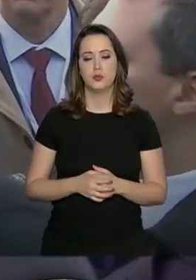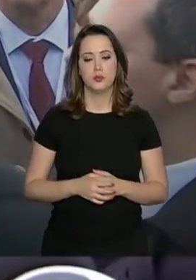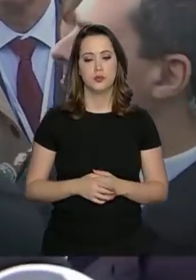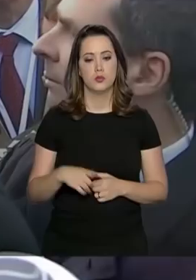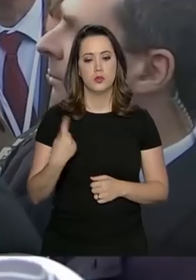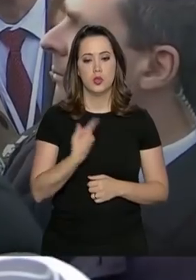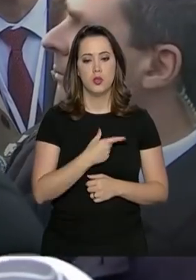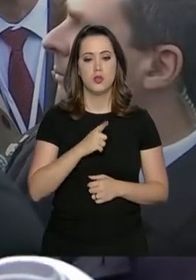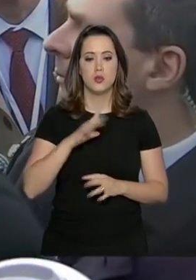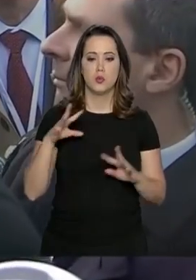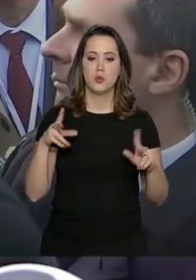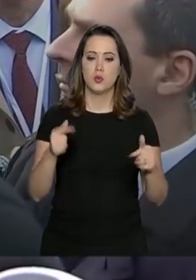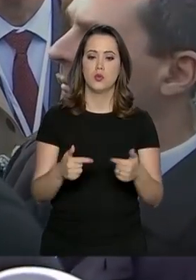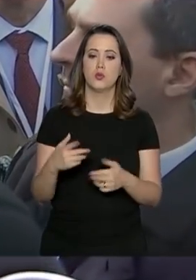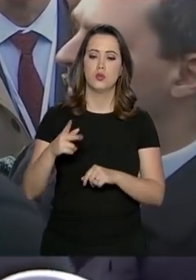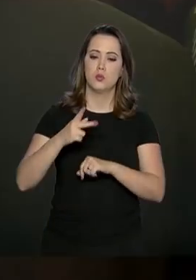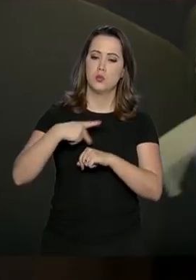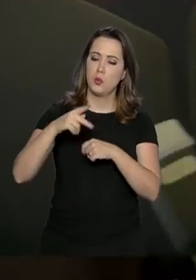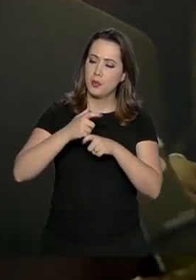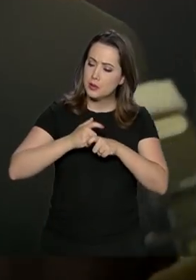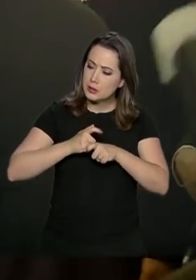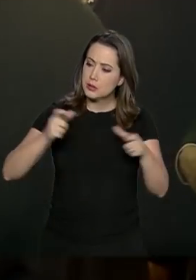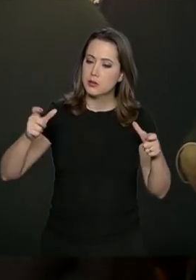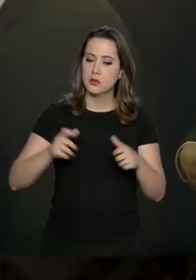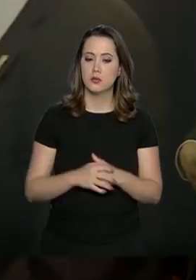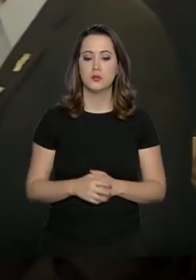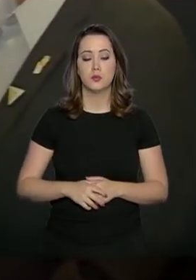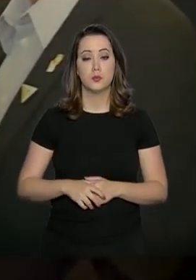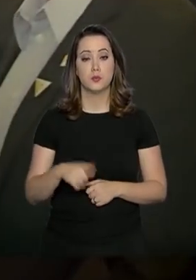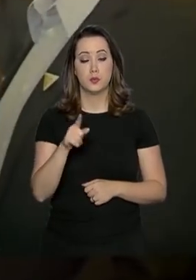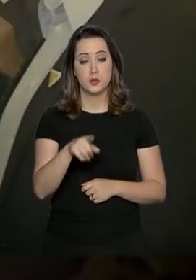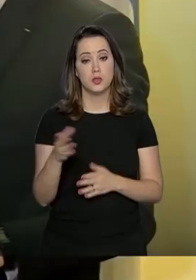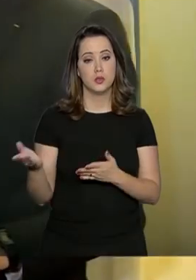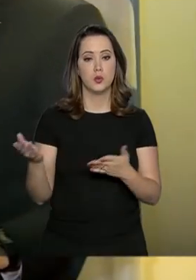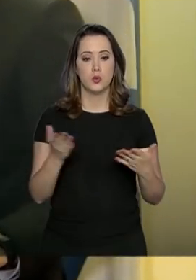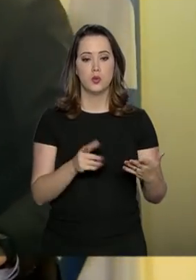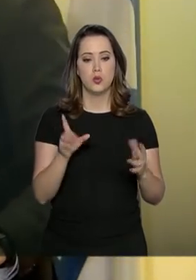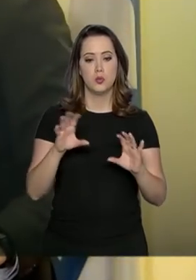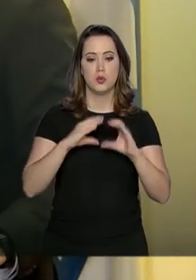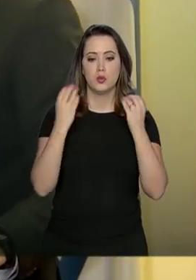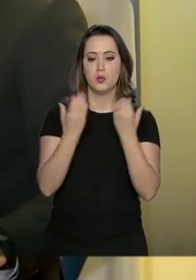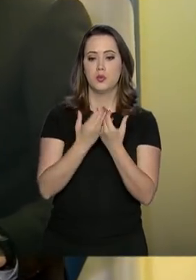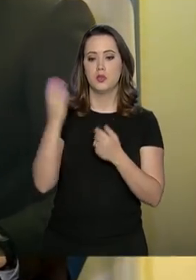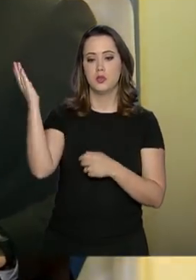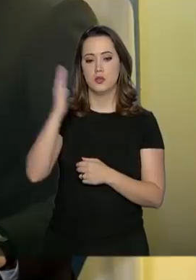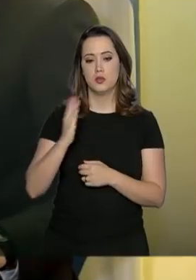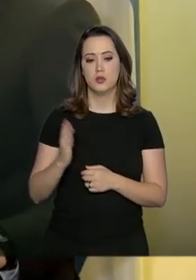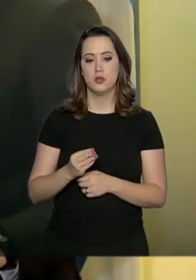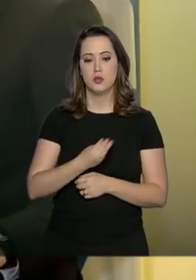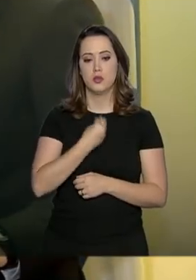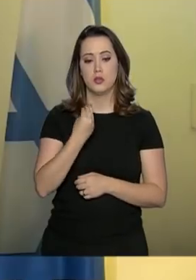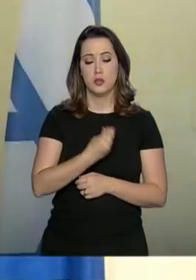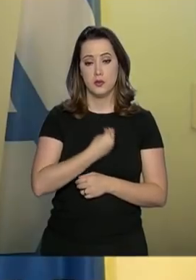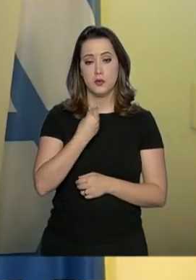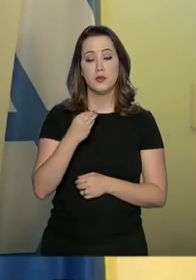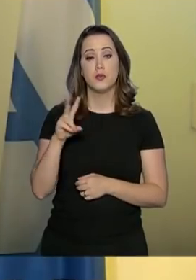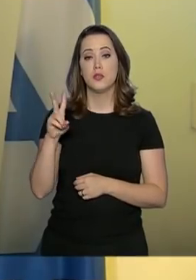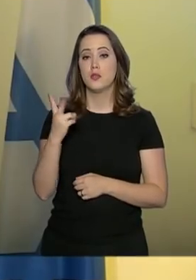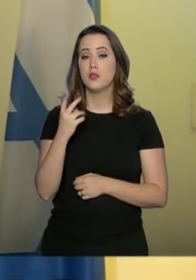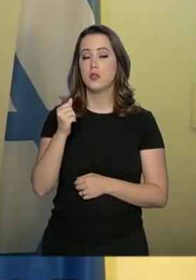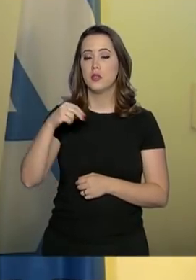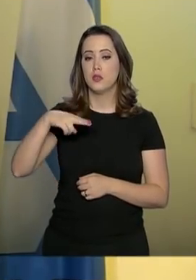sermos maiores do que somos. O presidente recebeu parte da comunidade brasileira que mora em Hananda. O Brasil